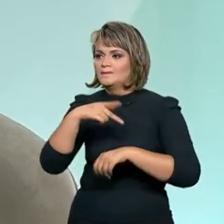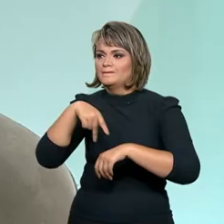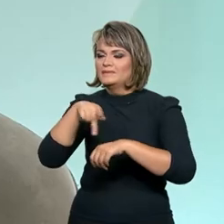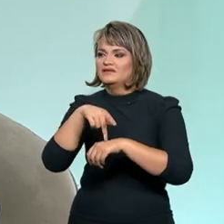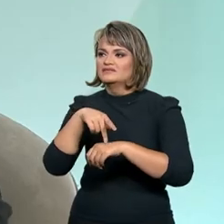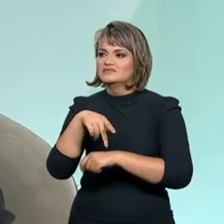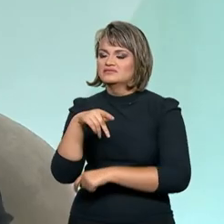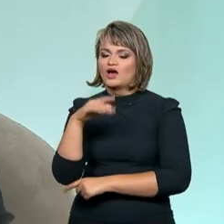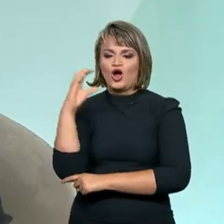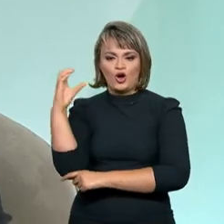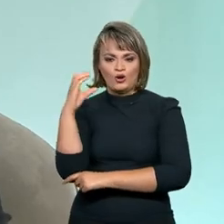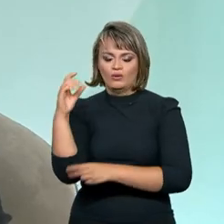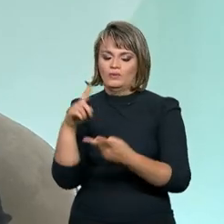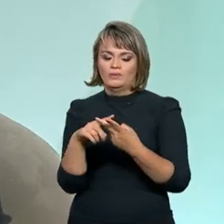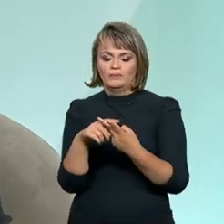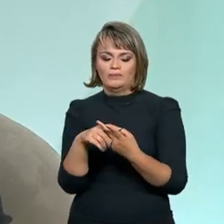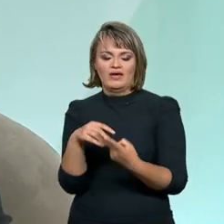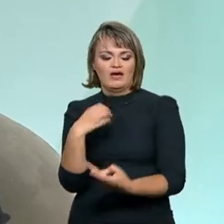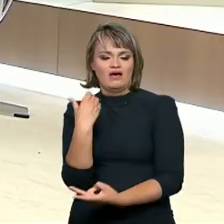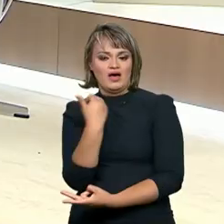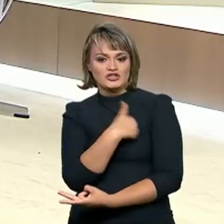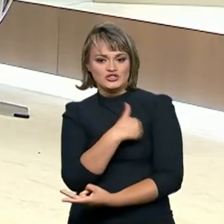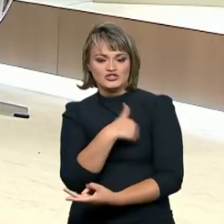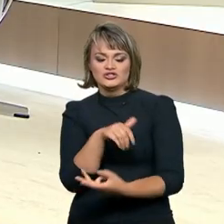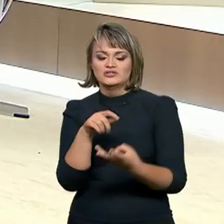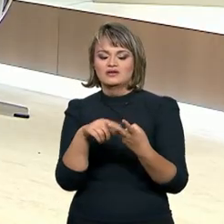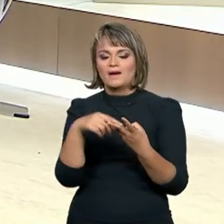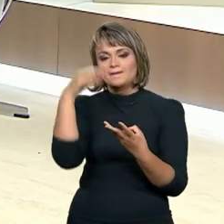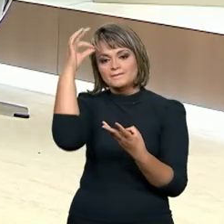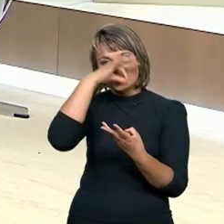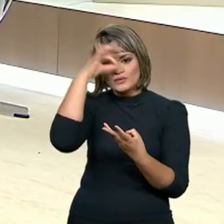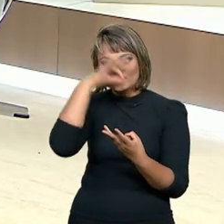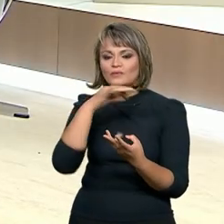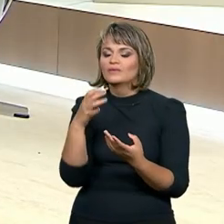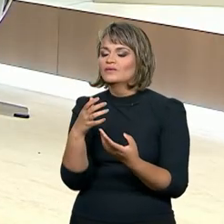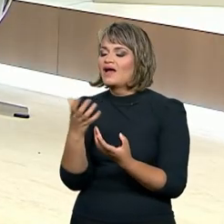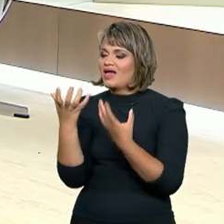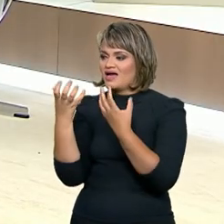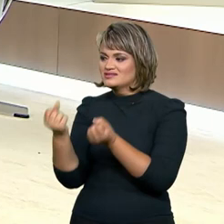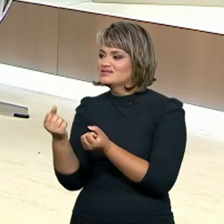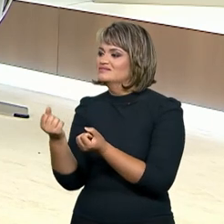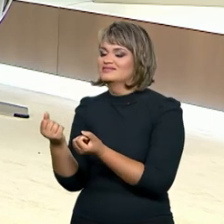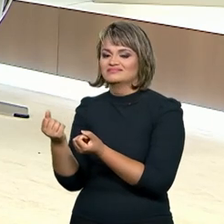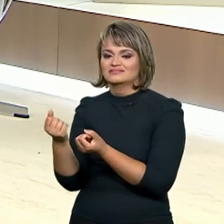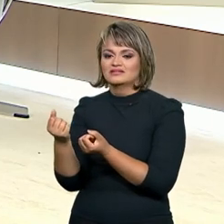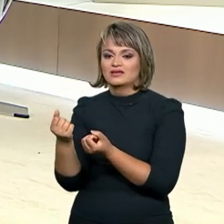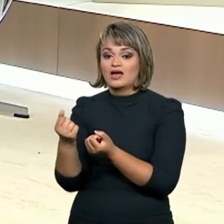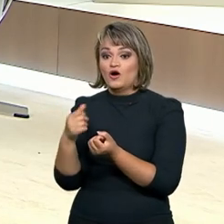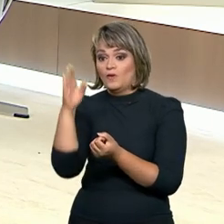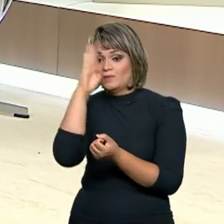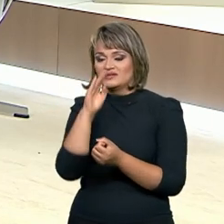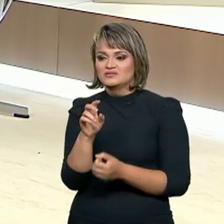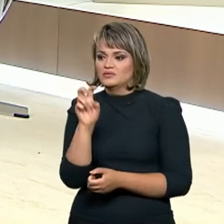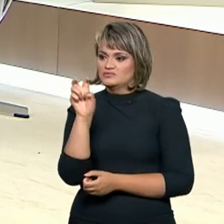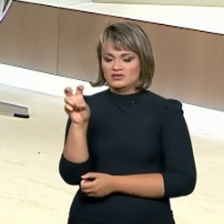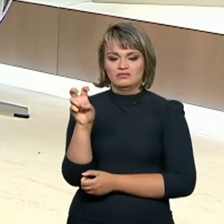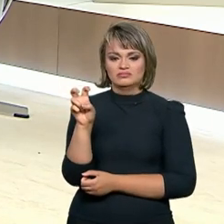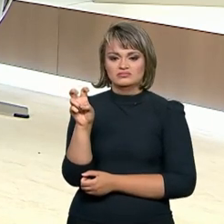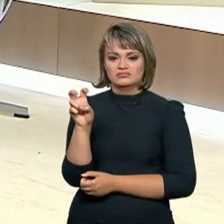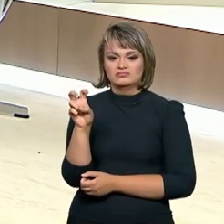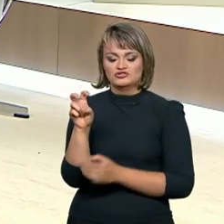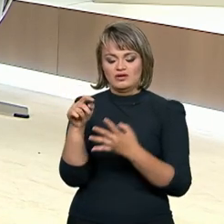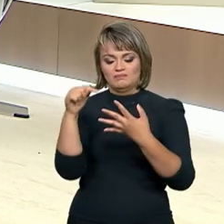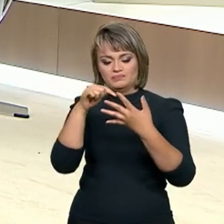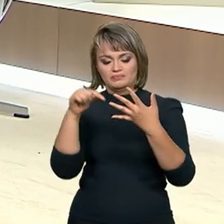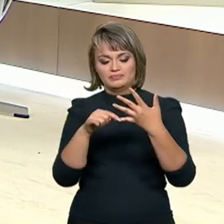espanhola, são também países que acolheram os imigrantes. O Brasil é o quinto país, nem chega a ser o primeiro e